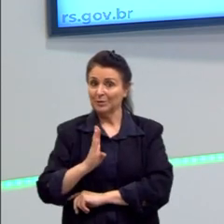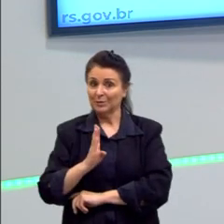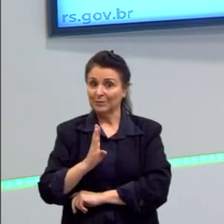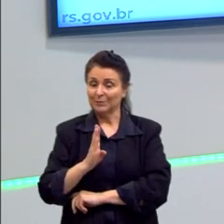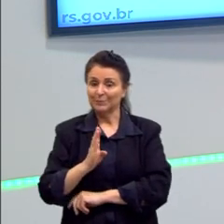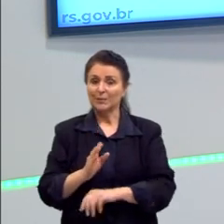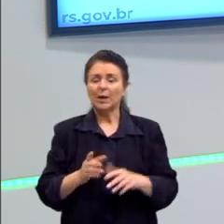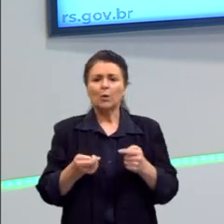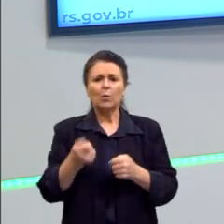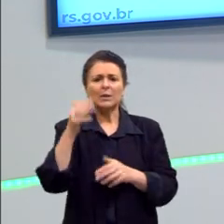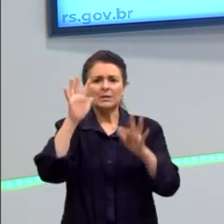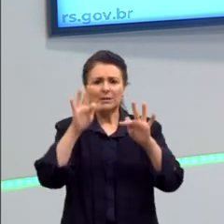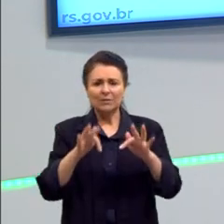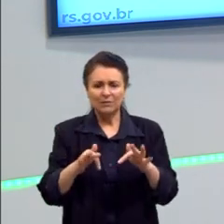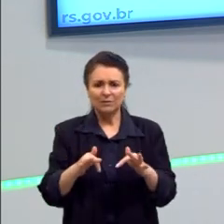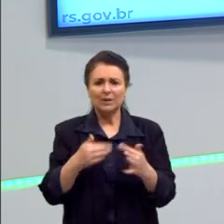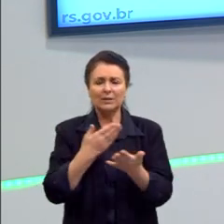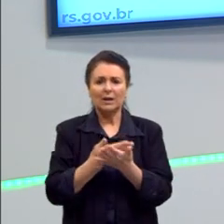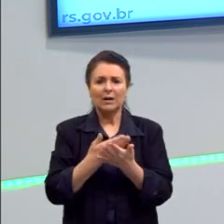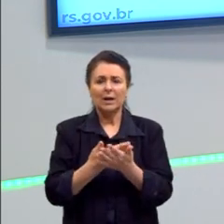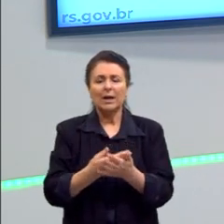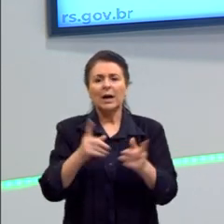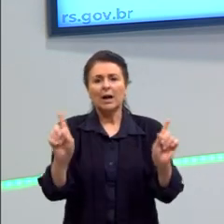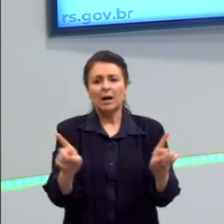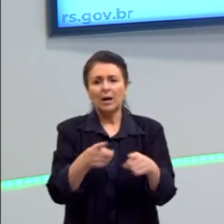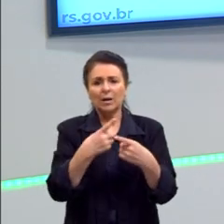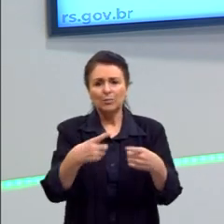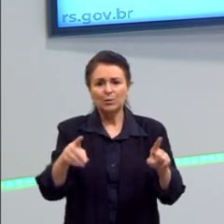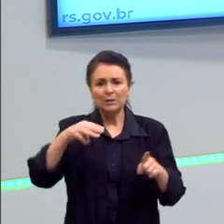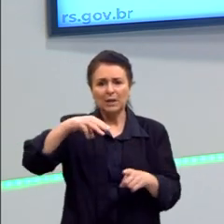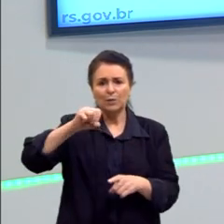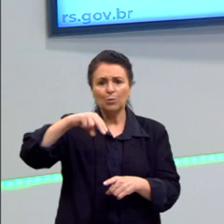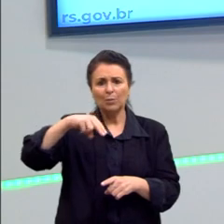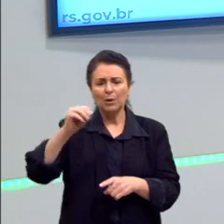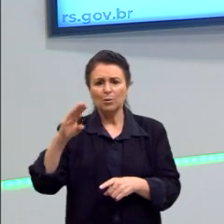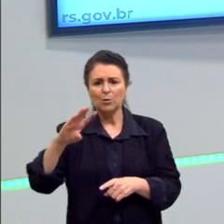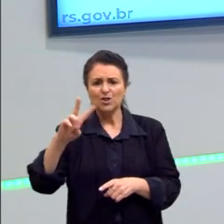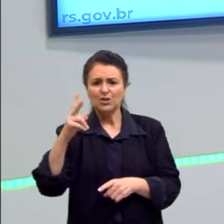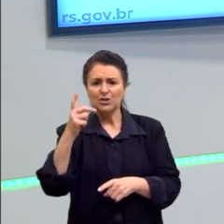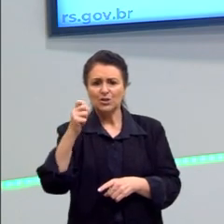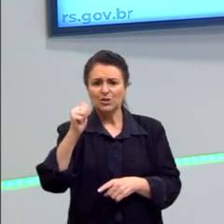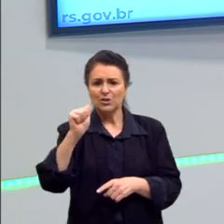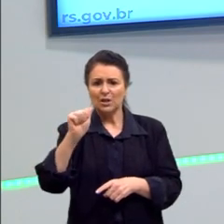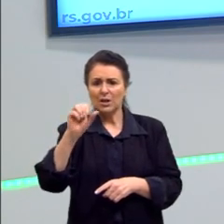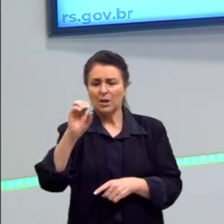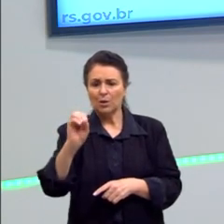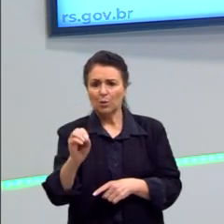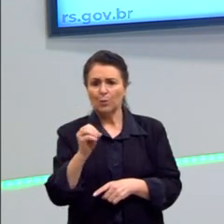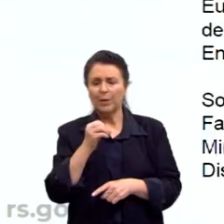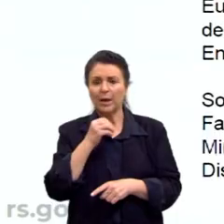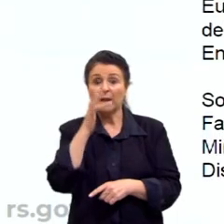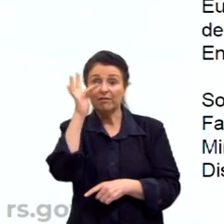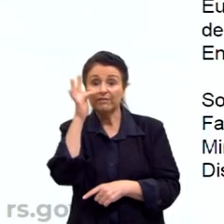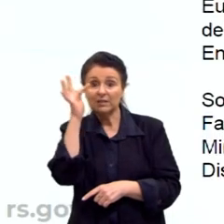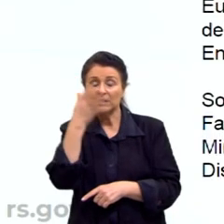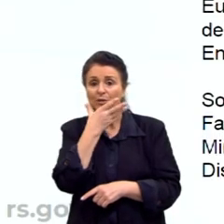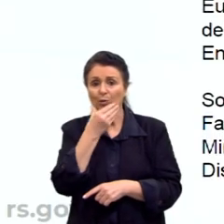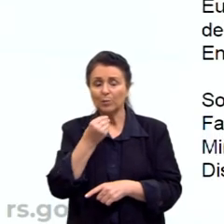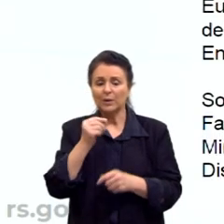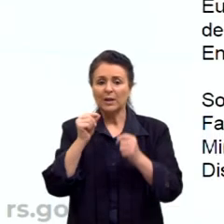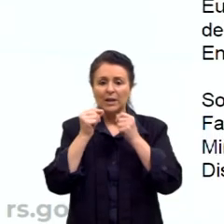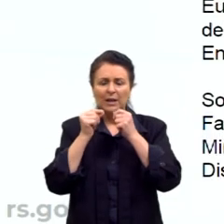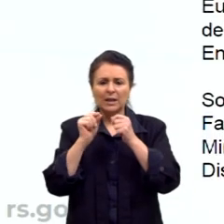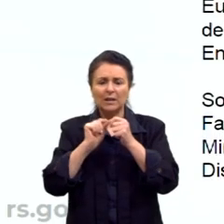Encerrando, já vamos deixar essa música. Essa música é do Manu Chau. Ele é um francês e ele faz uma crítica em relação, principalmente,